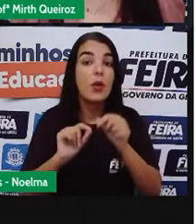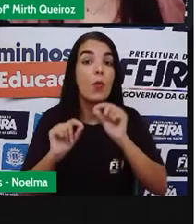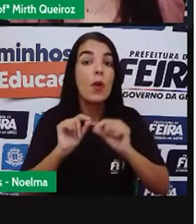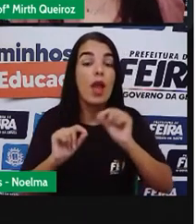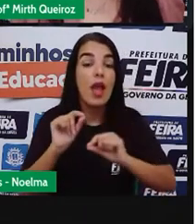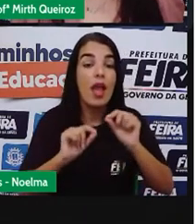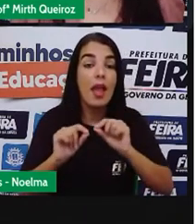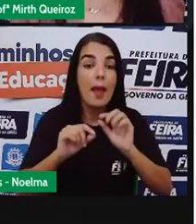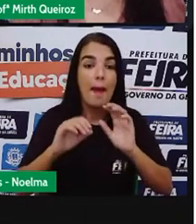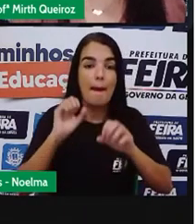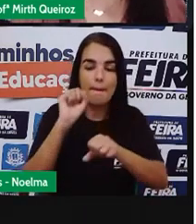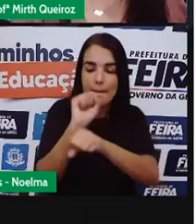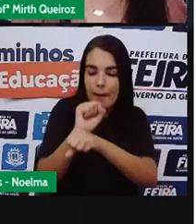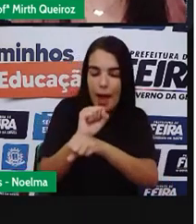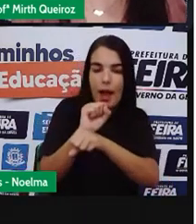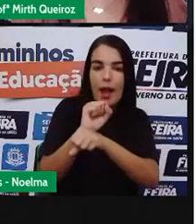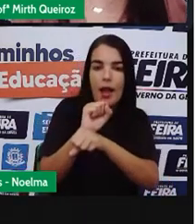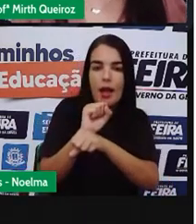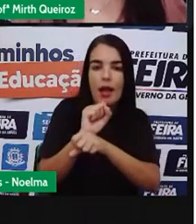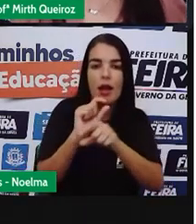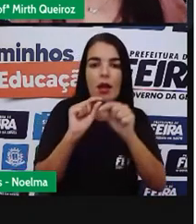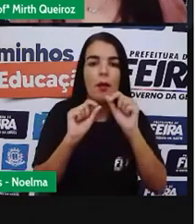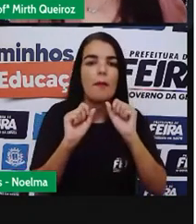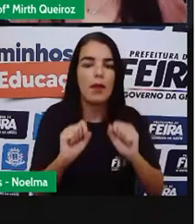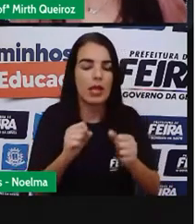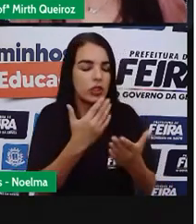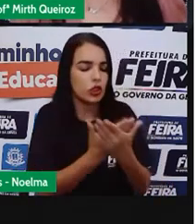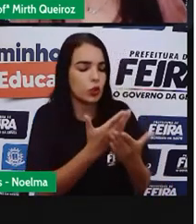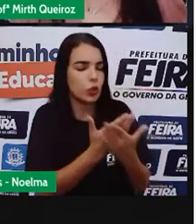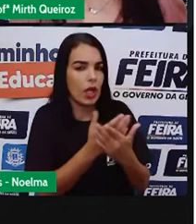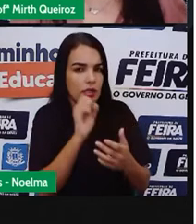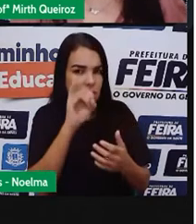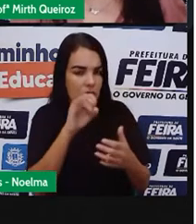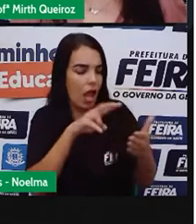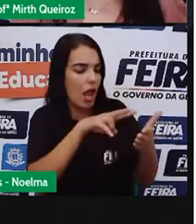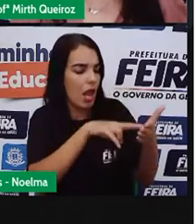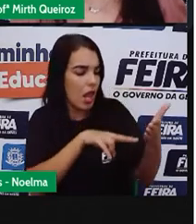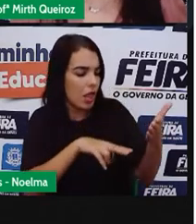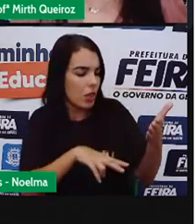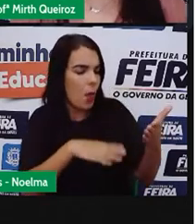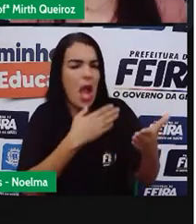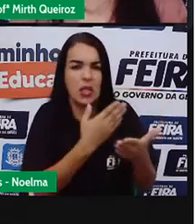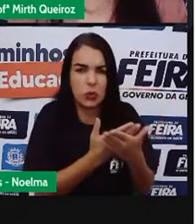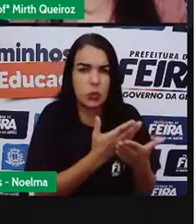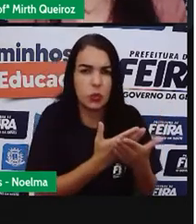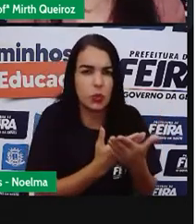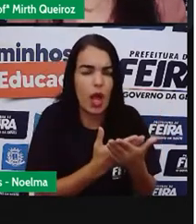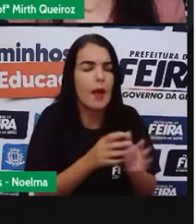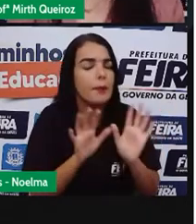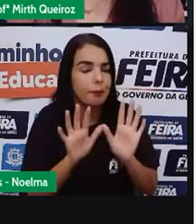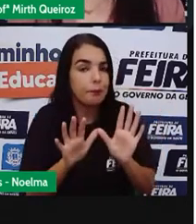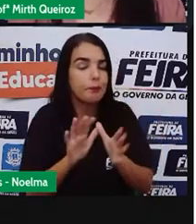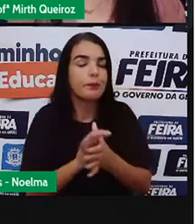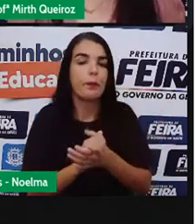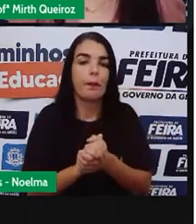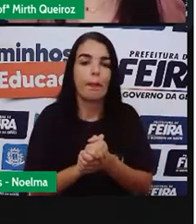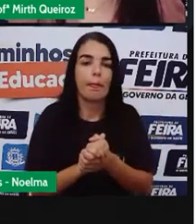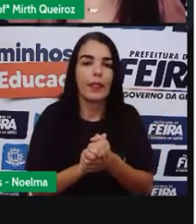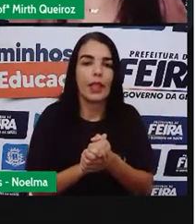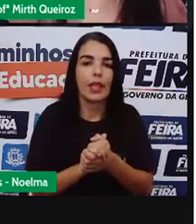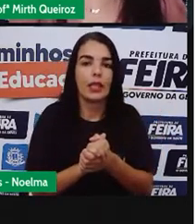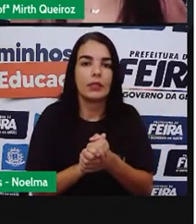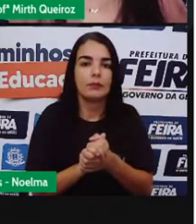faz uma leitura para estudar, eu costumo, é uma dica para vocês, para estudar, essa leitura para